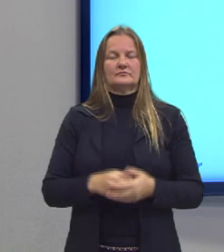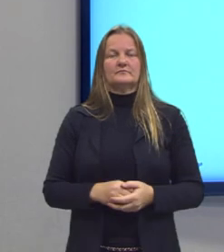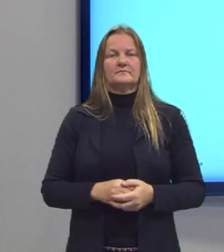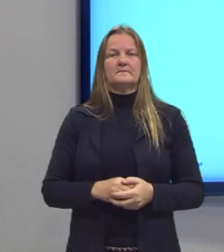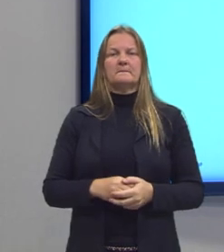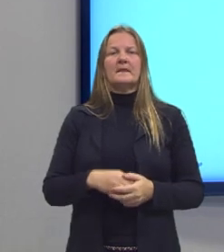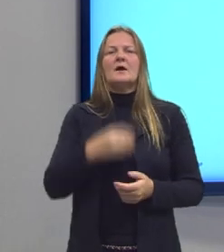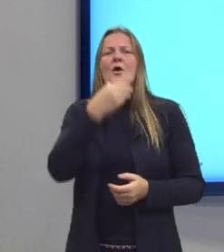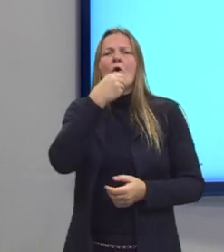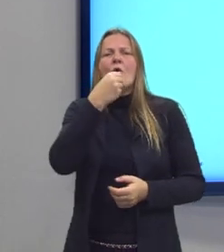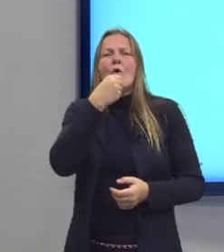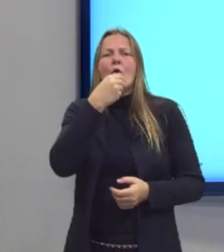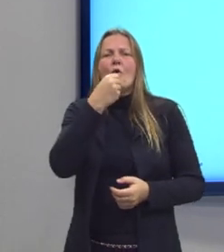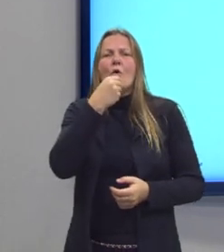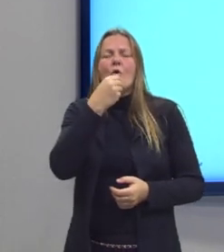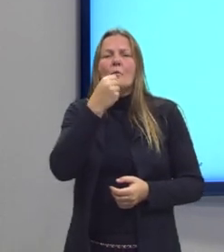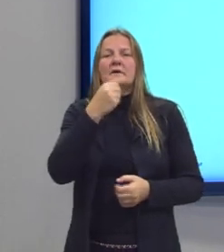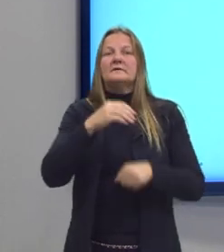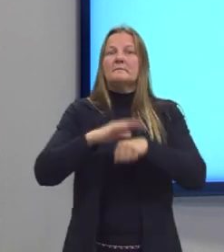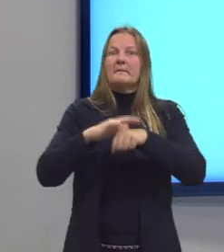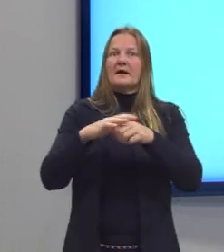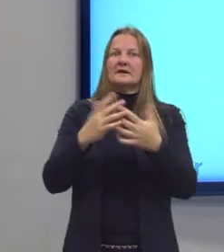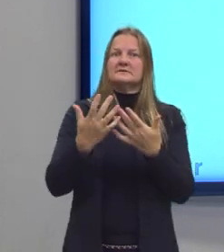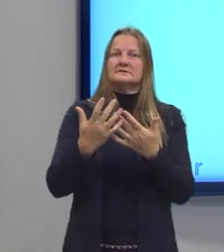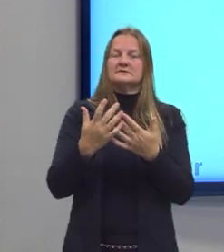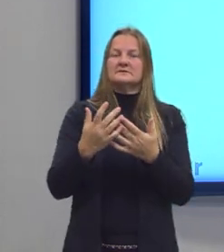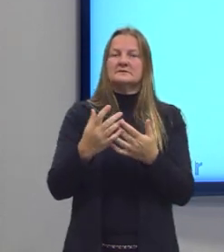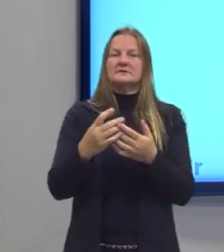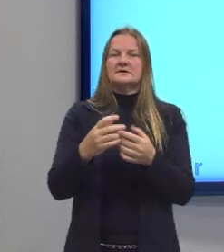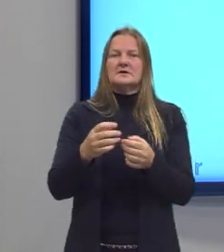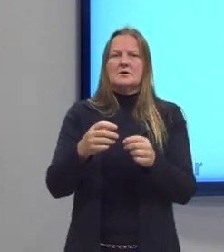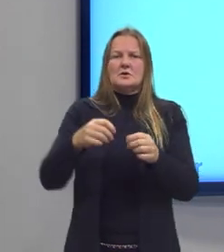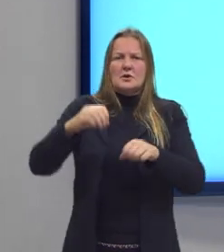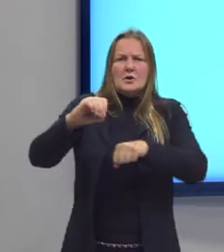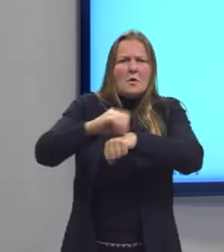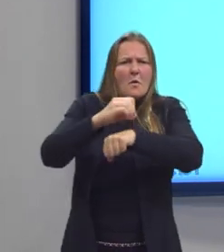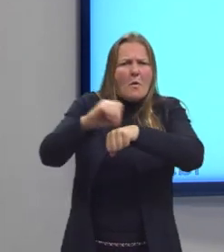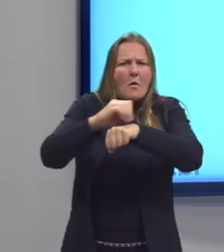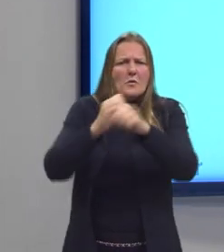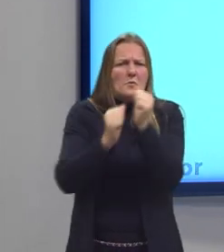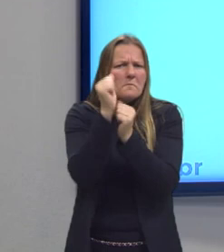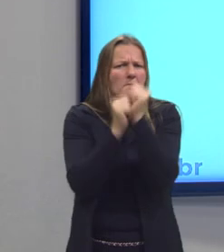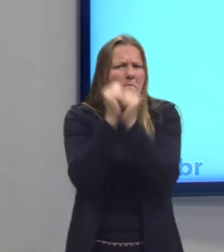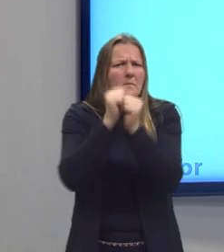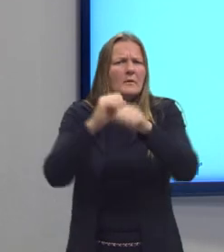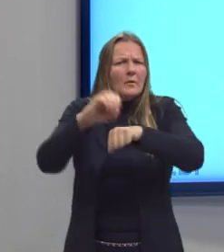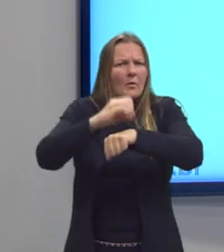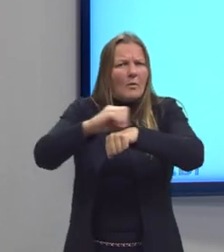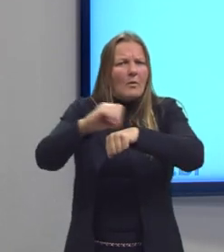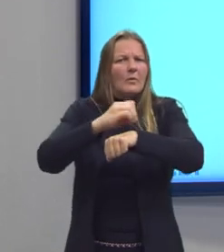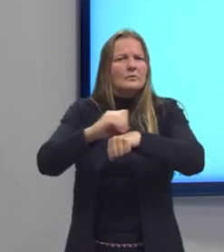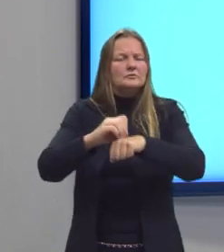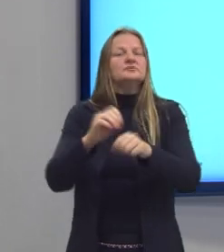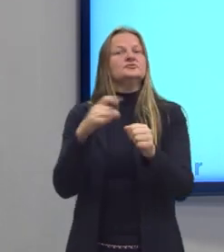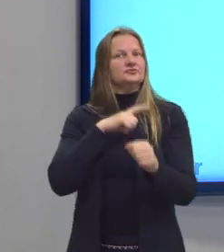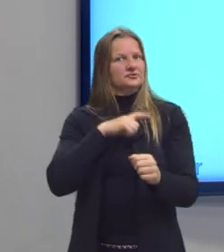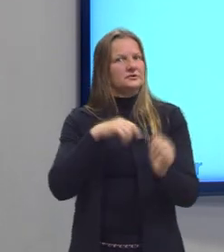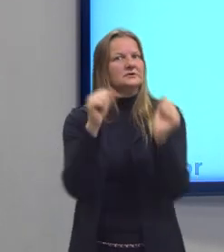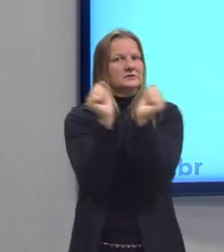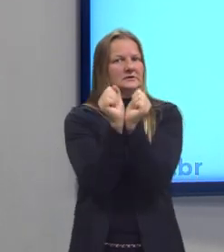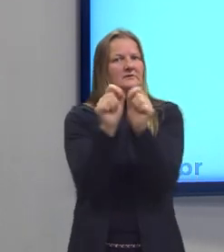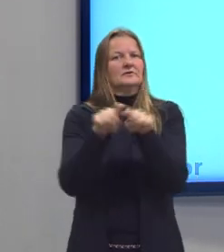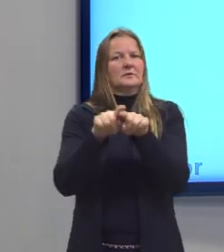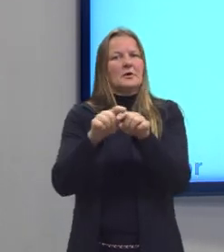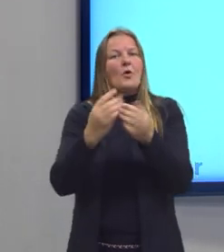homens livres que escravos. Vai ser com a mineração. Lembrando que na mineração também tinha muito escravo. Mas já